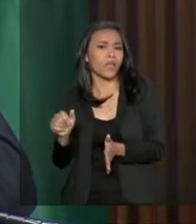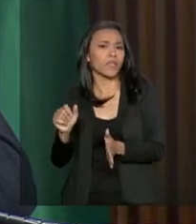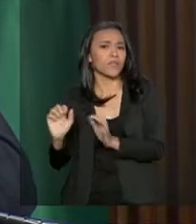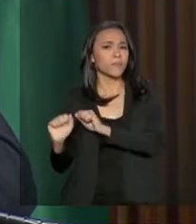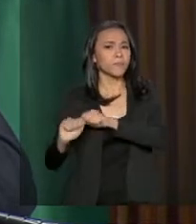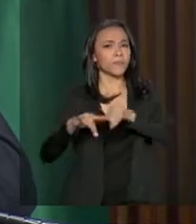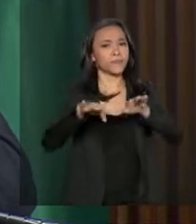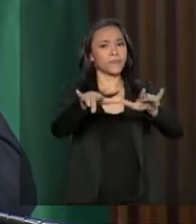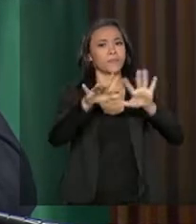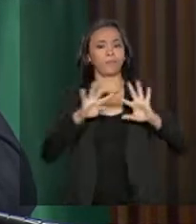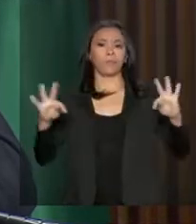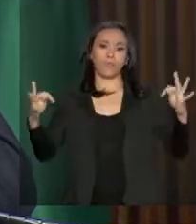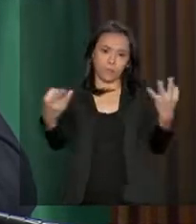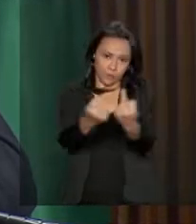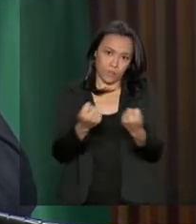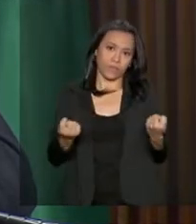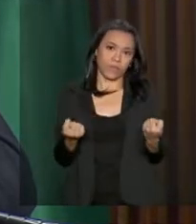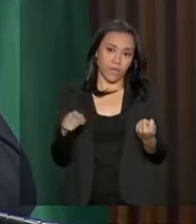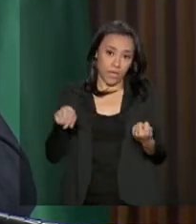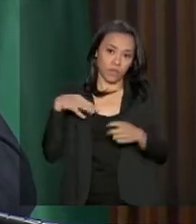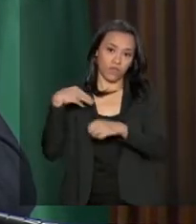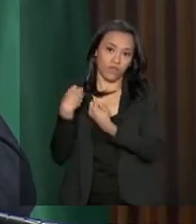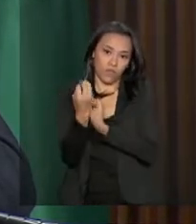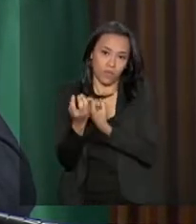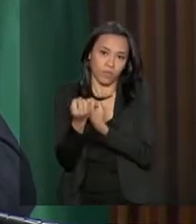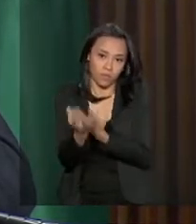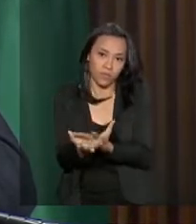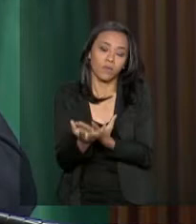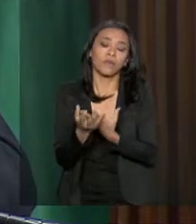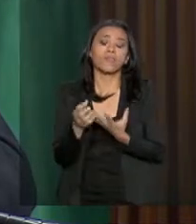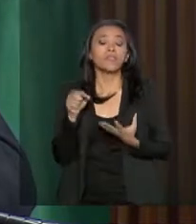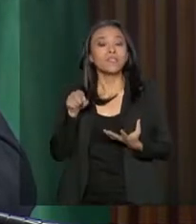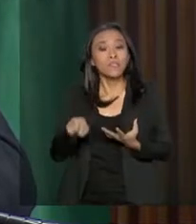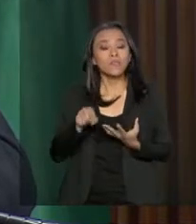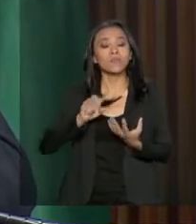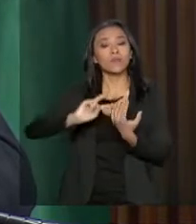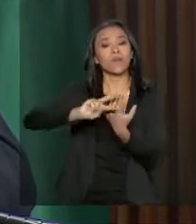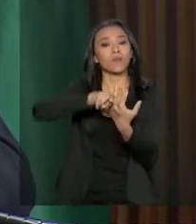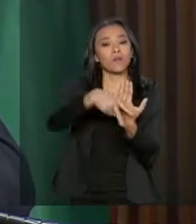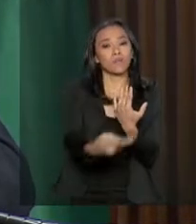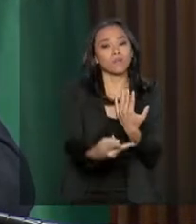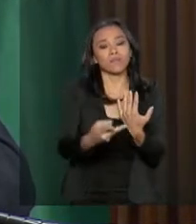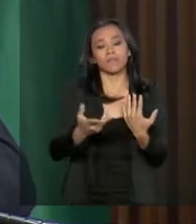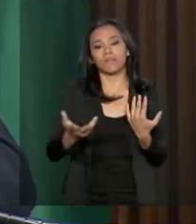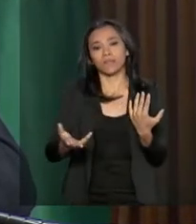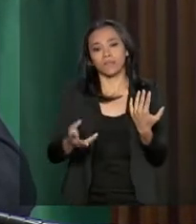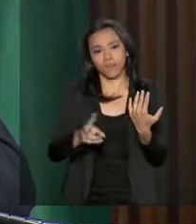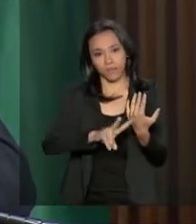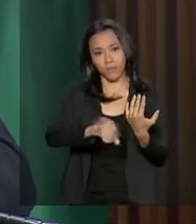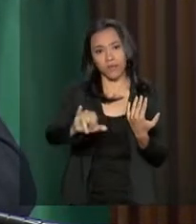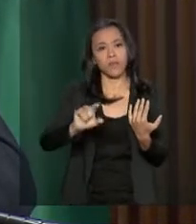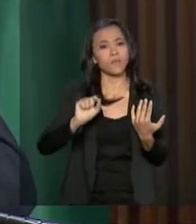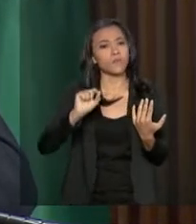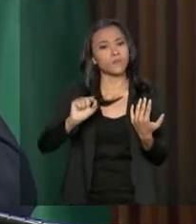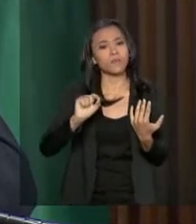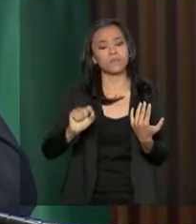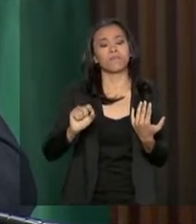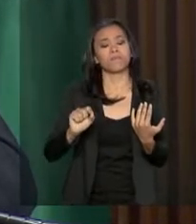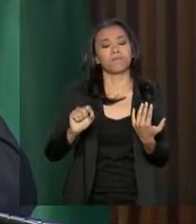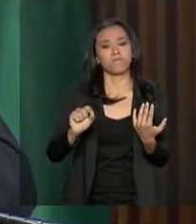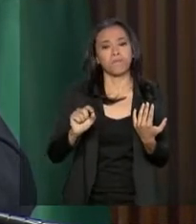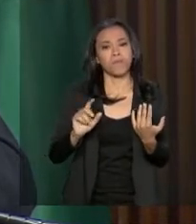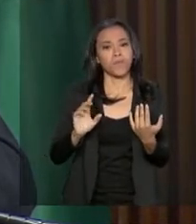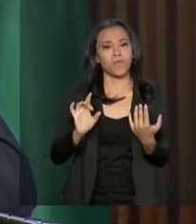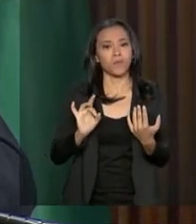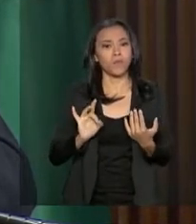de todos. E chegando aos ouvidos de todos vai resultar na, digamos assim, simplesmente não